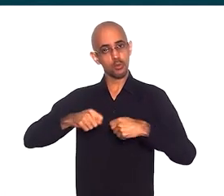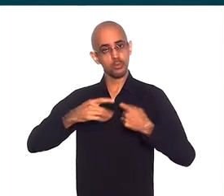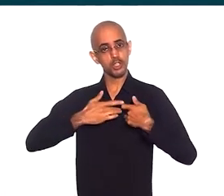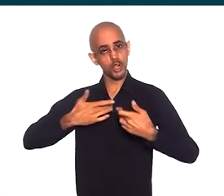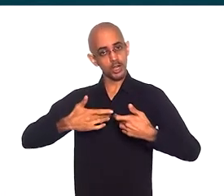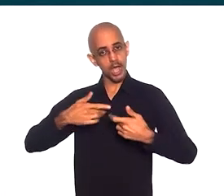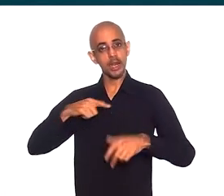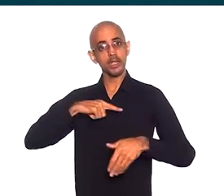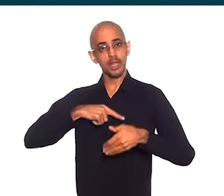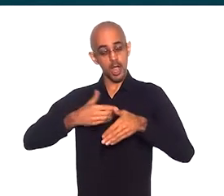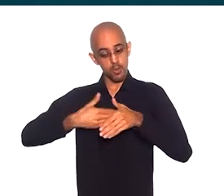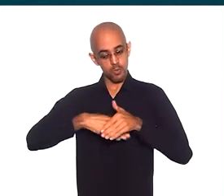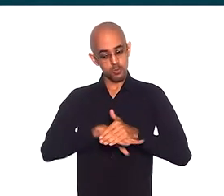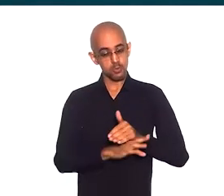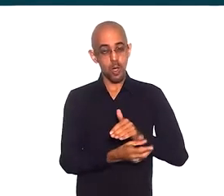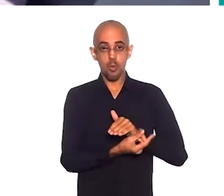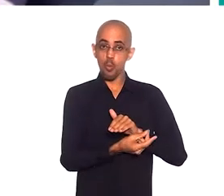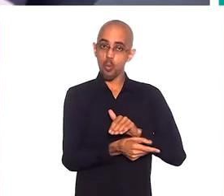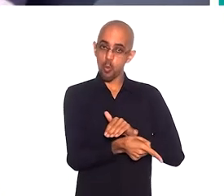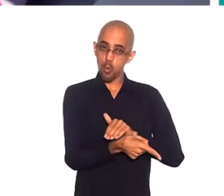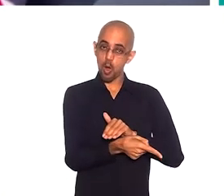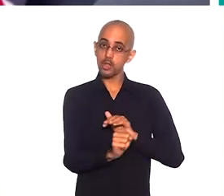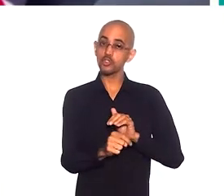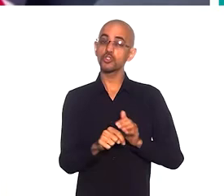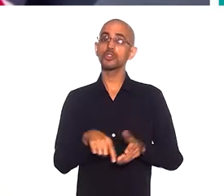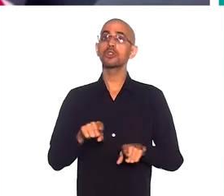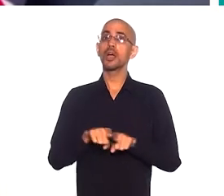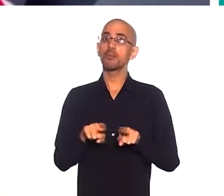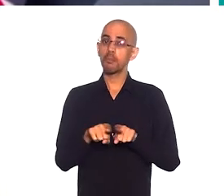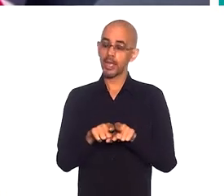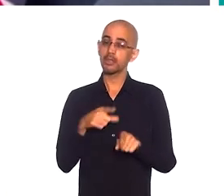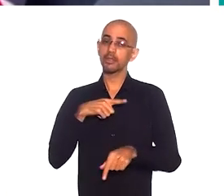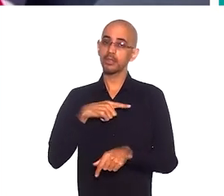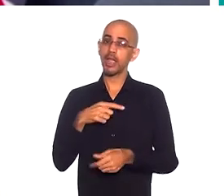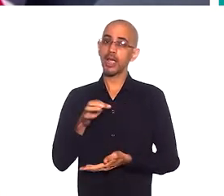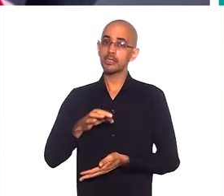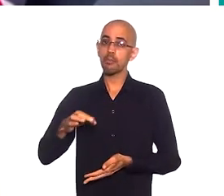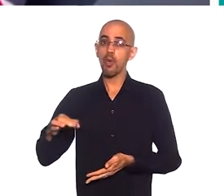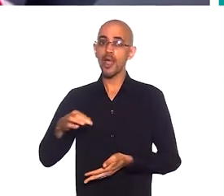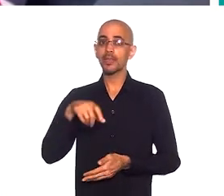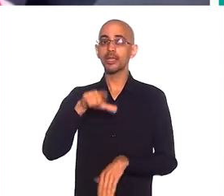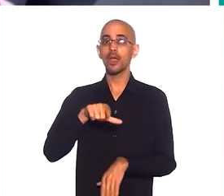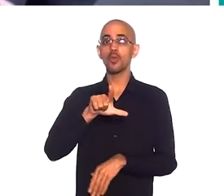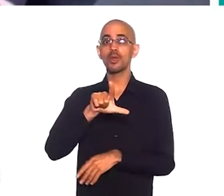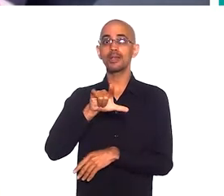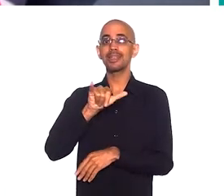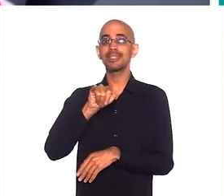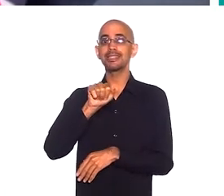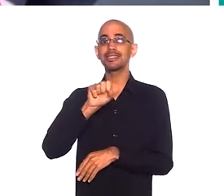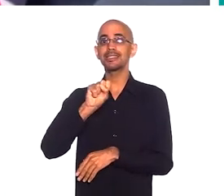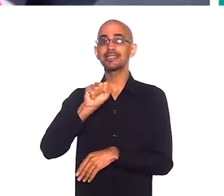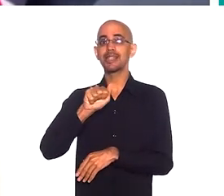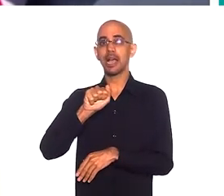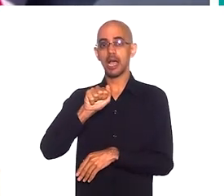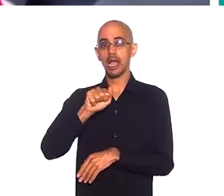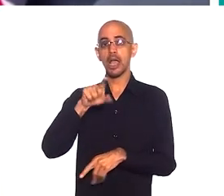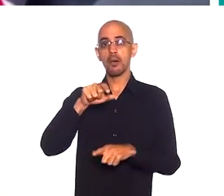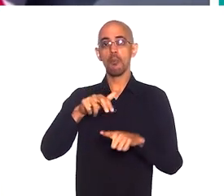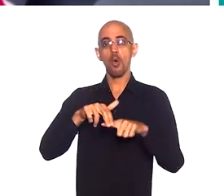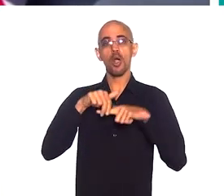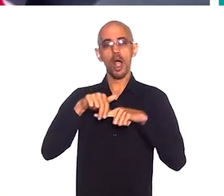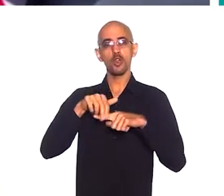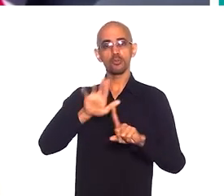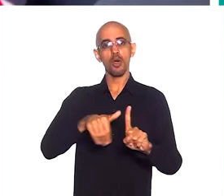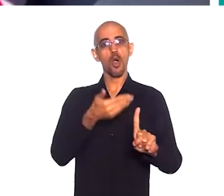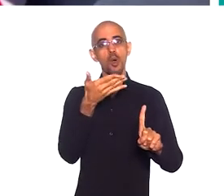o fundo de economia solidária. E tem essa moeda que eles criaram, chamada LISA. Em função de